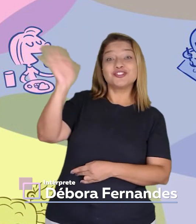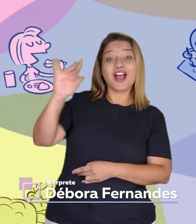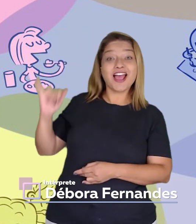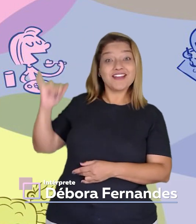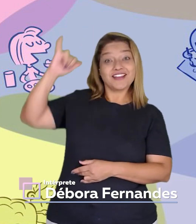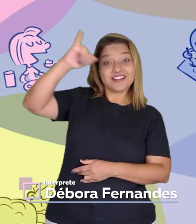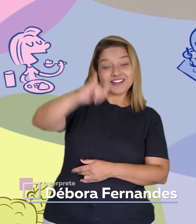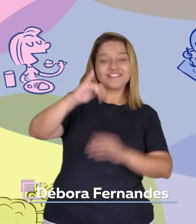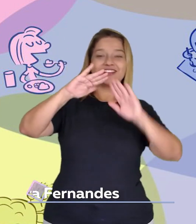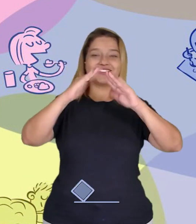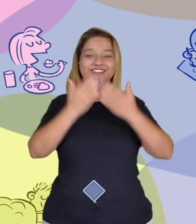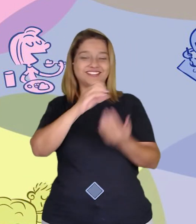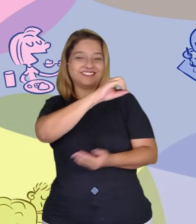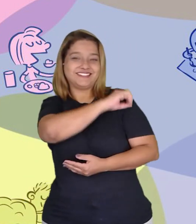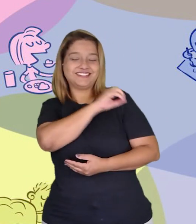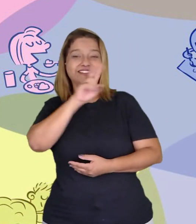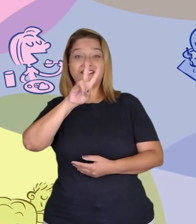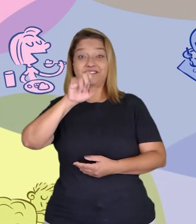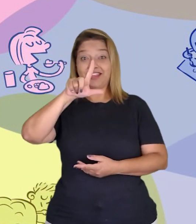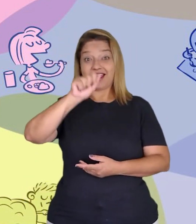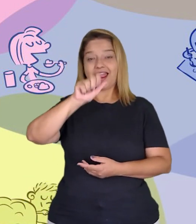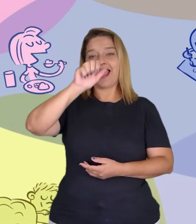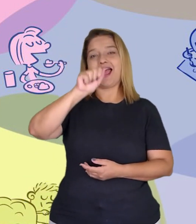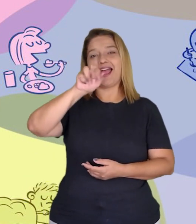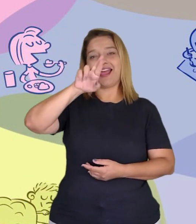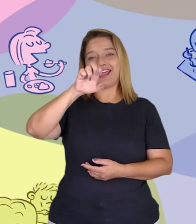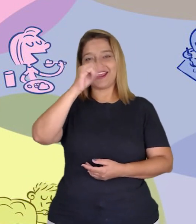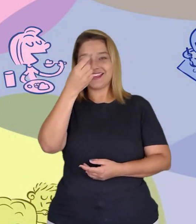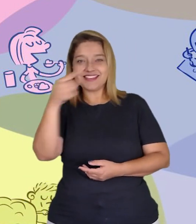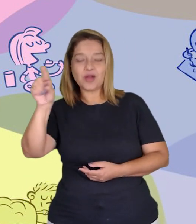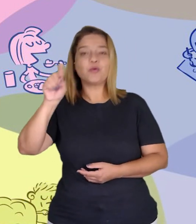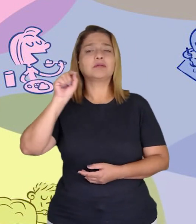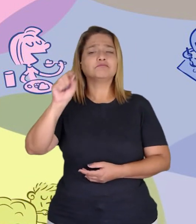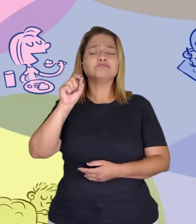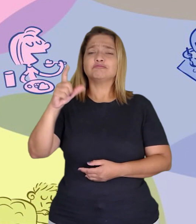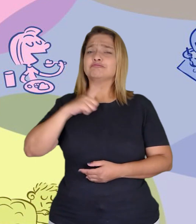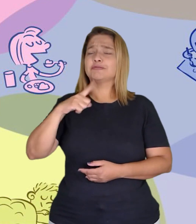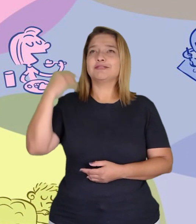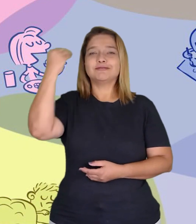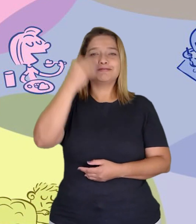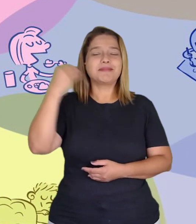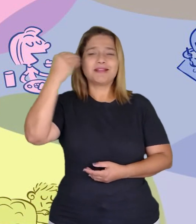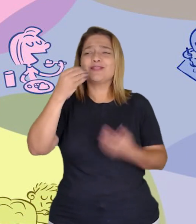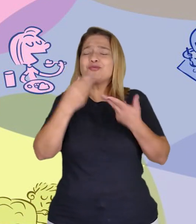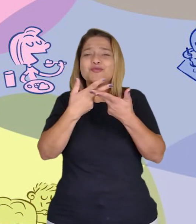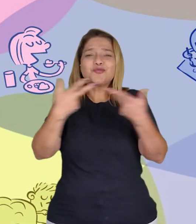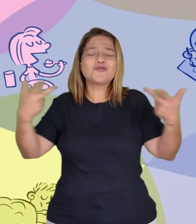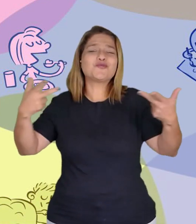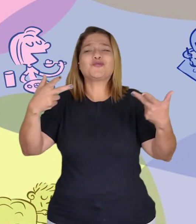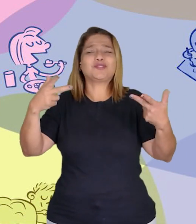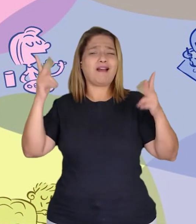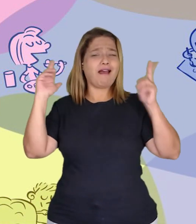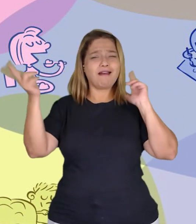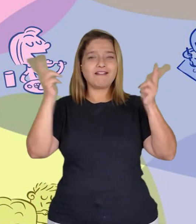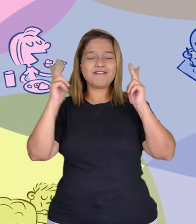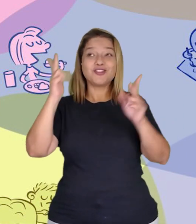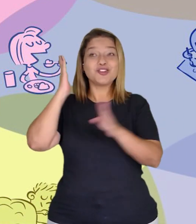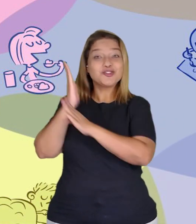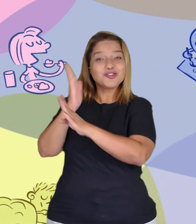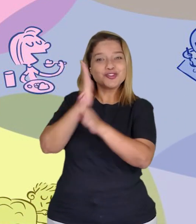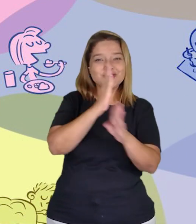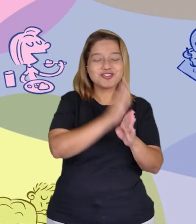CEMEI Vila Aranhão. Uma experiência cheia de aventuras e descobertas. Ah, e